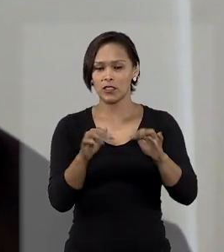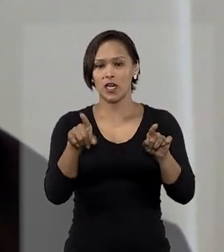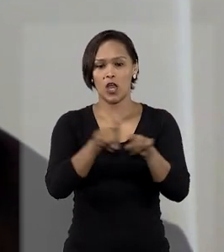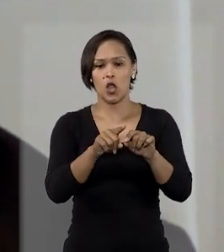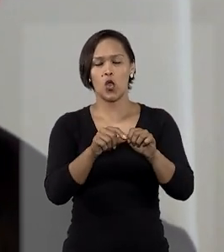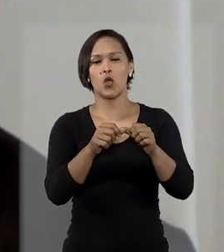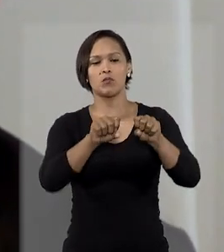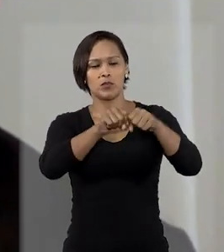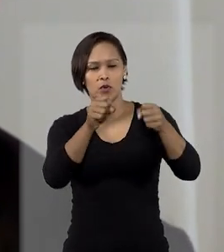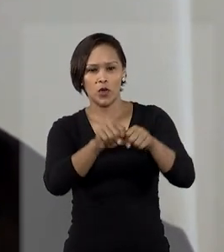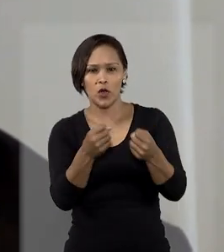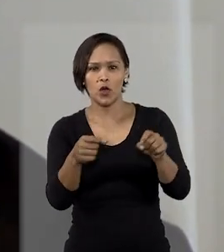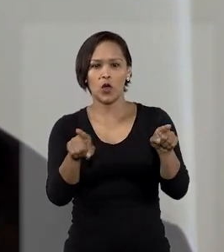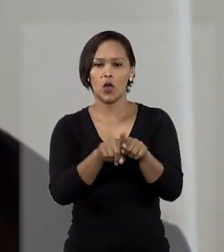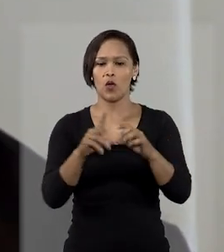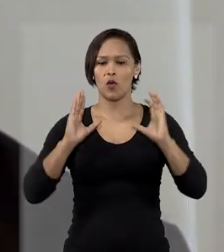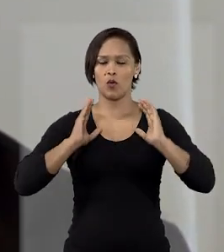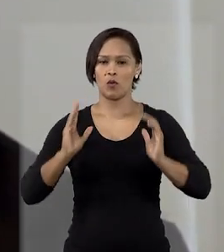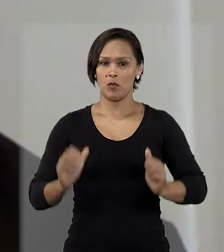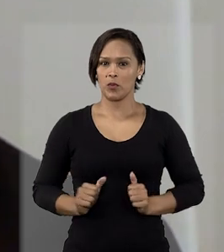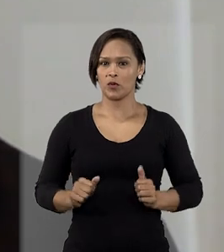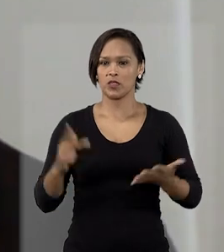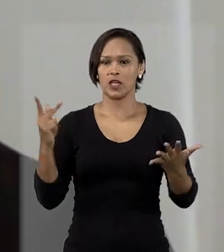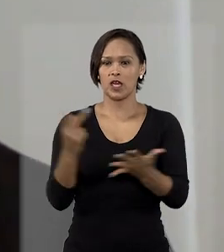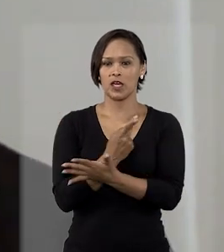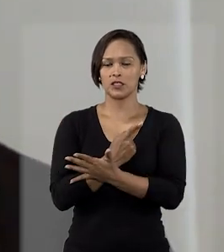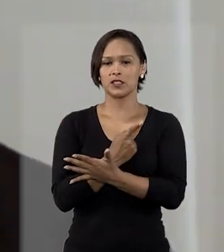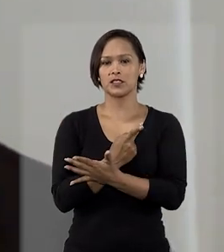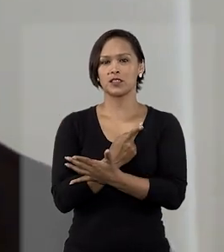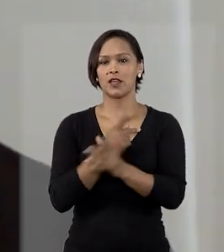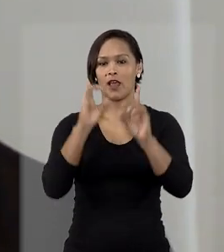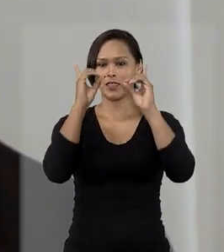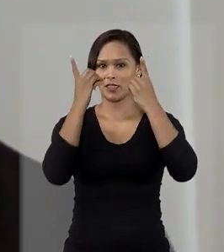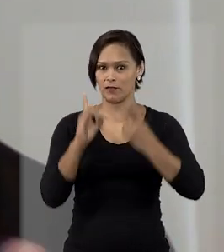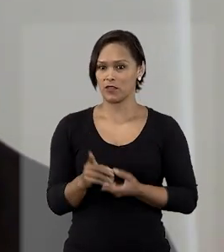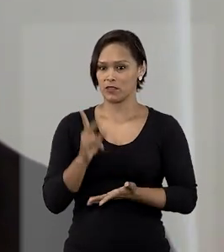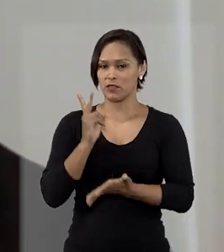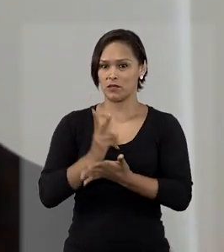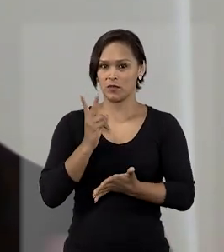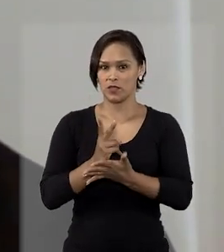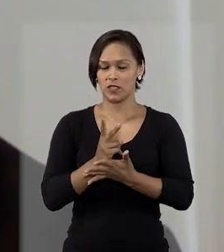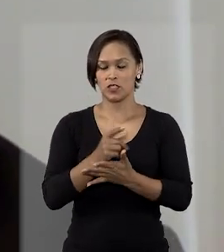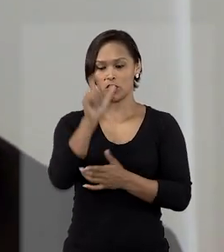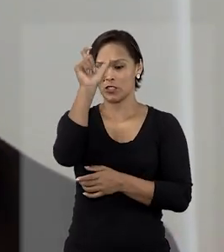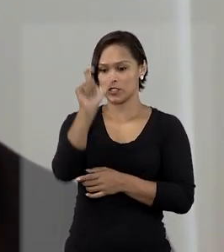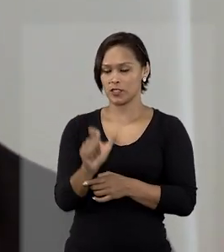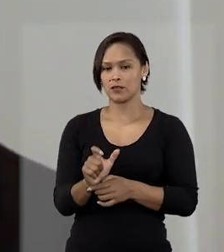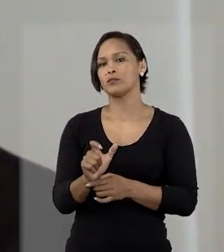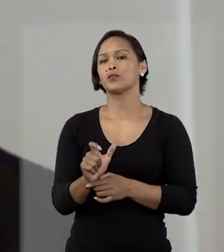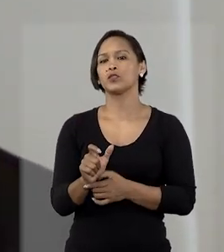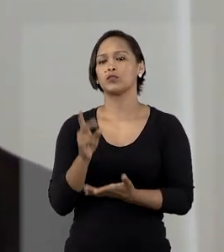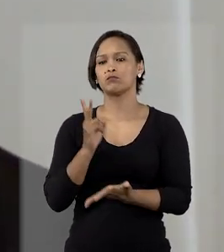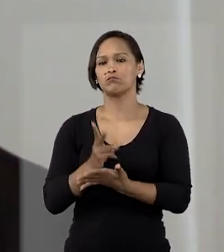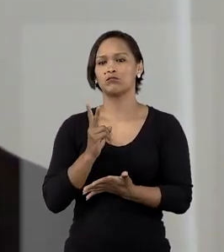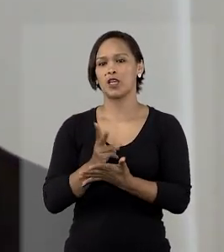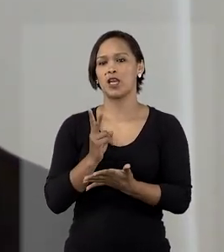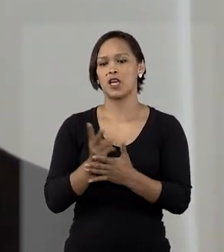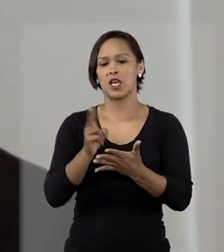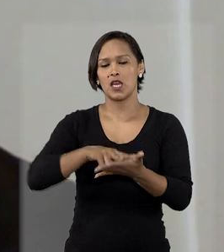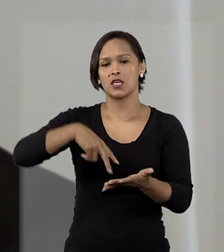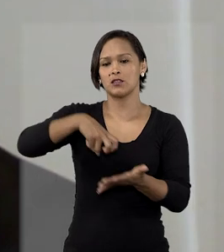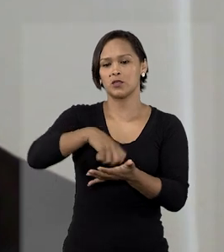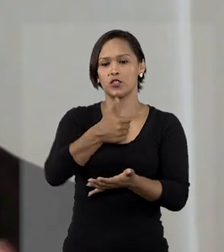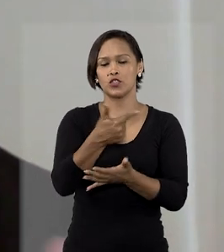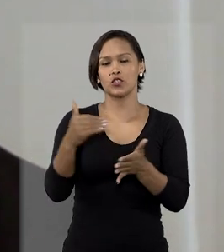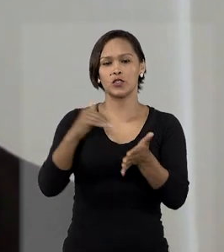corporal, ocorrer a chamada deformidade permanente, o indivíduo estará sujeito às penas de 2 a 8